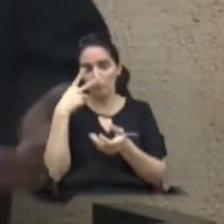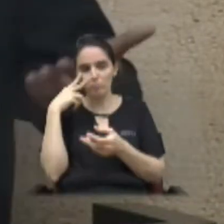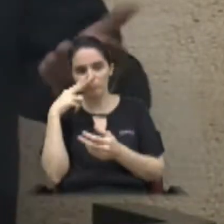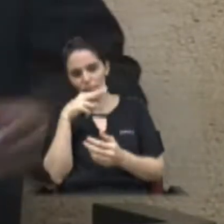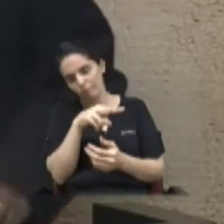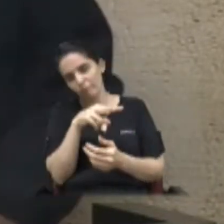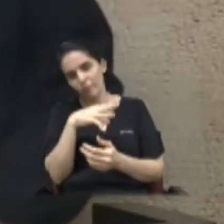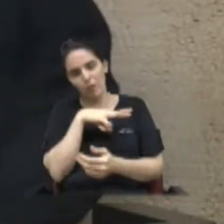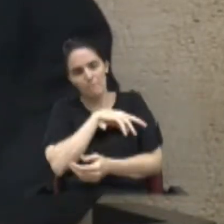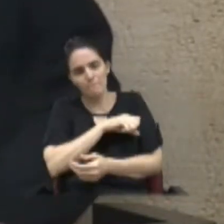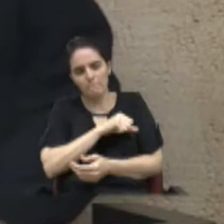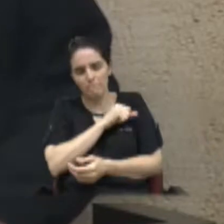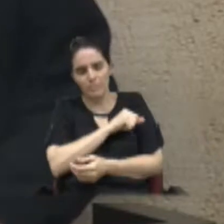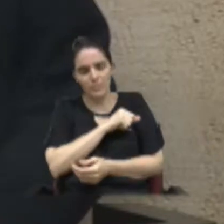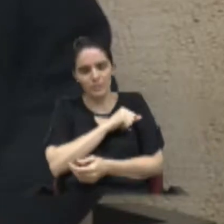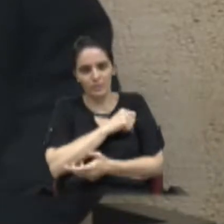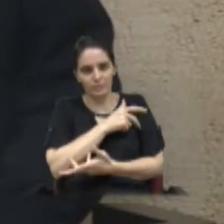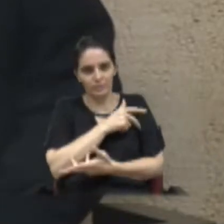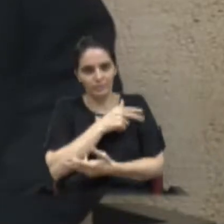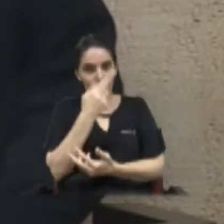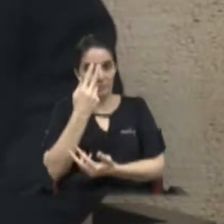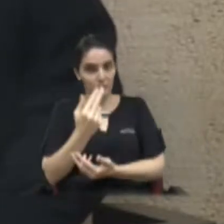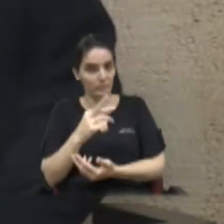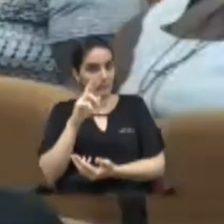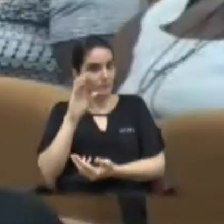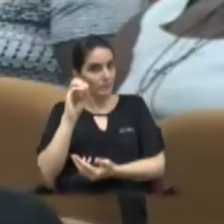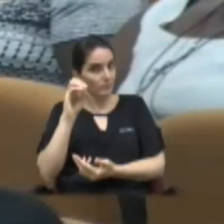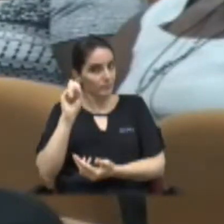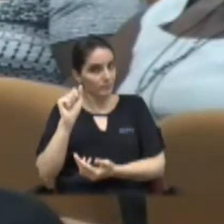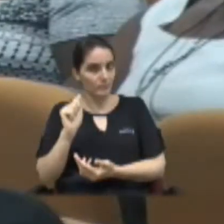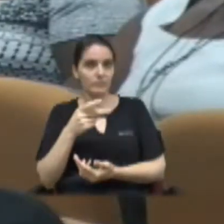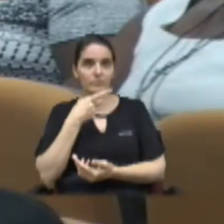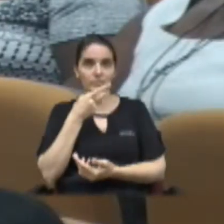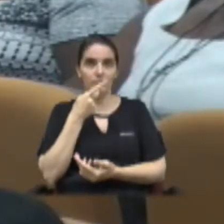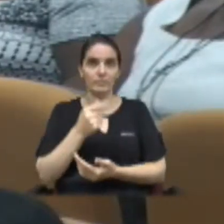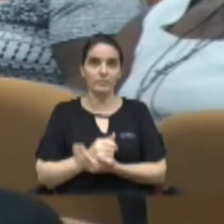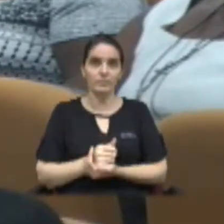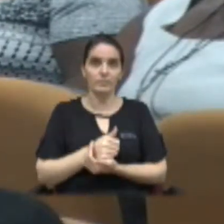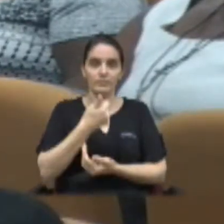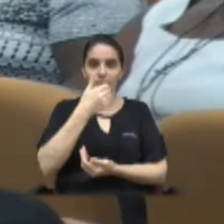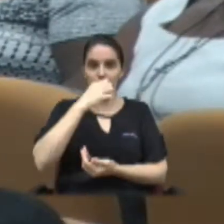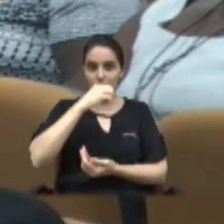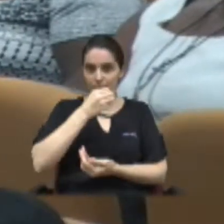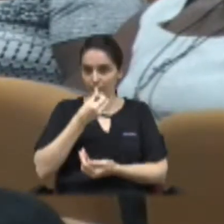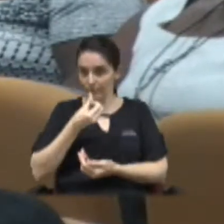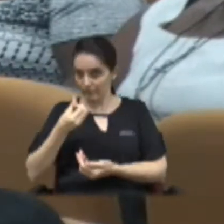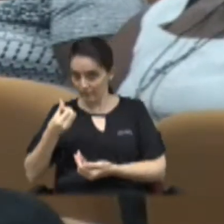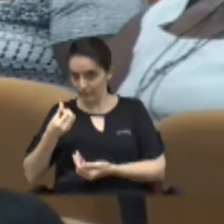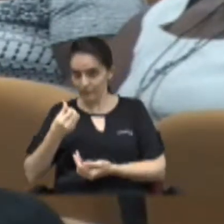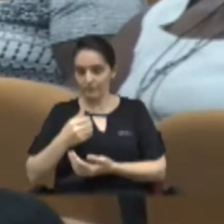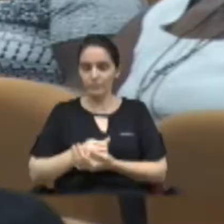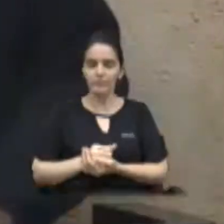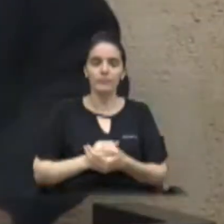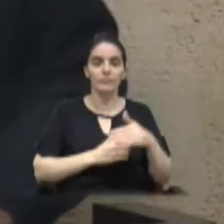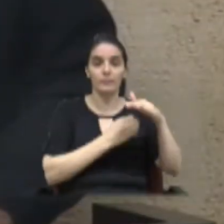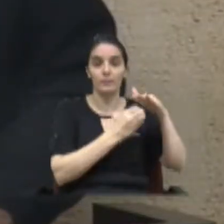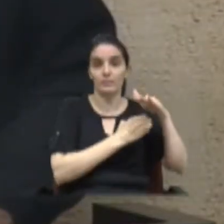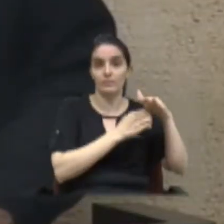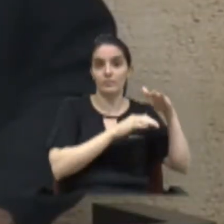relata a dona Rosa. Em meados de 1966, já na antiga Freios Vargas,